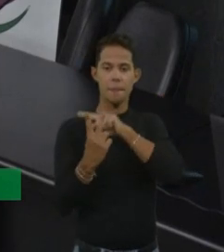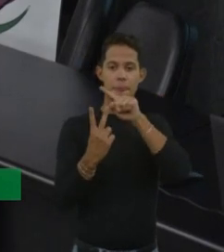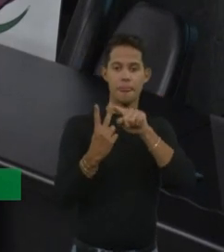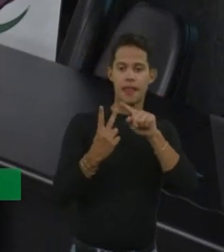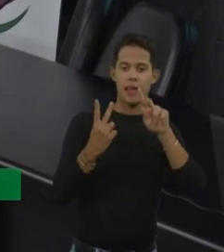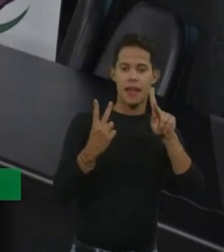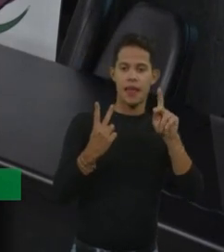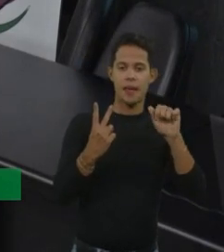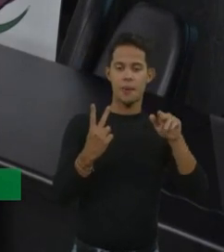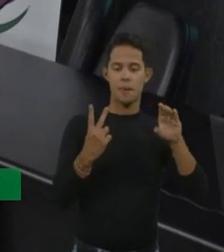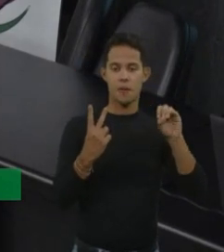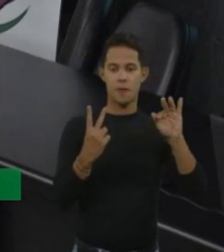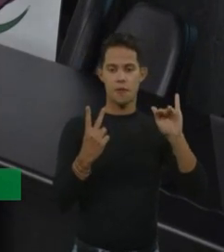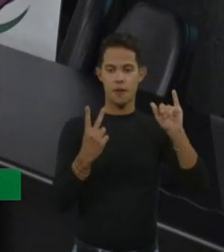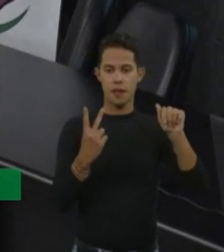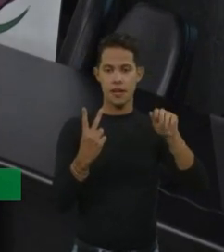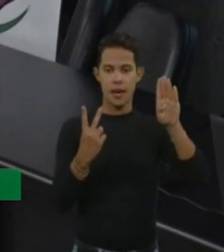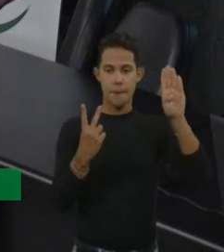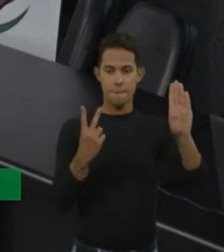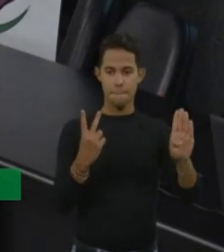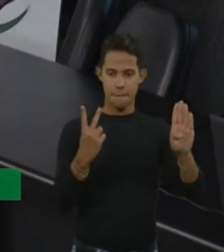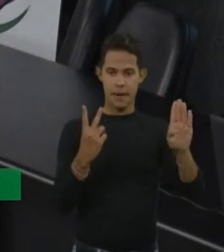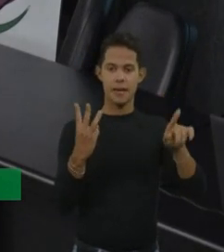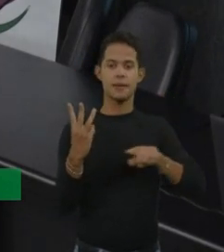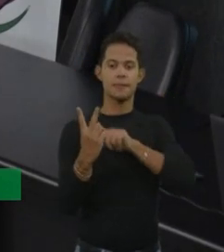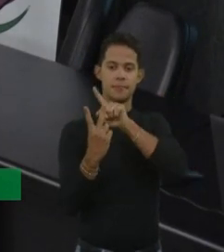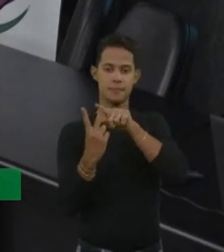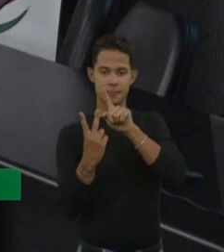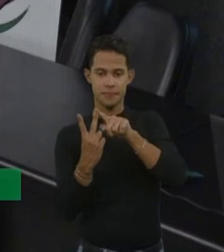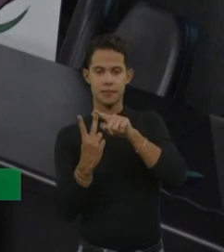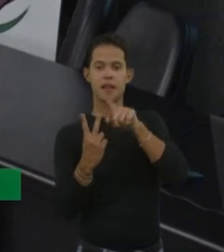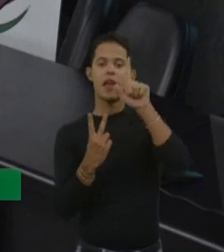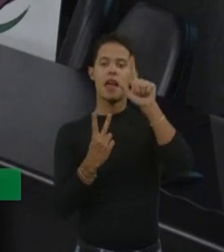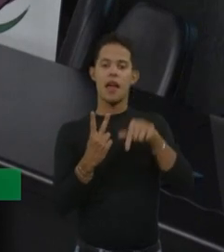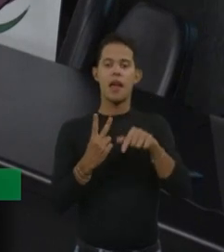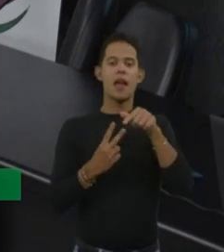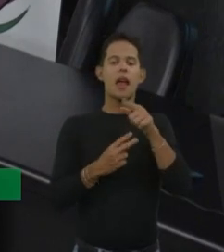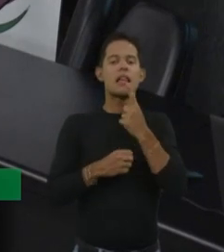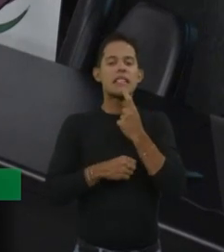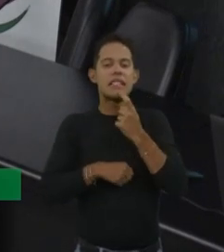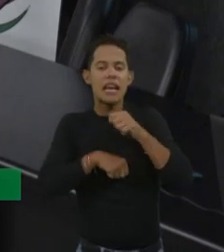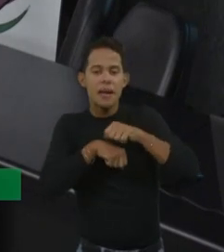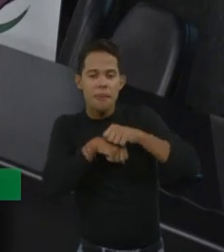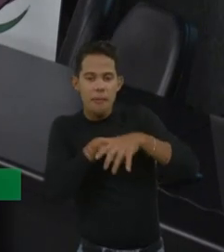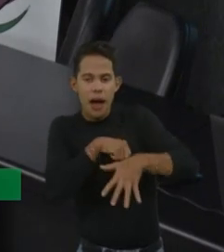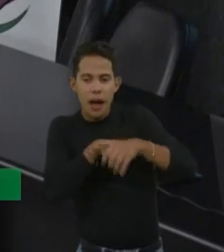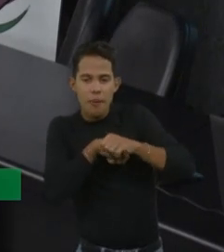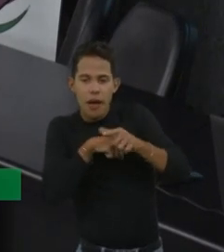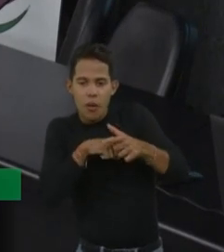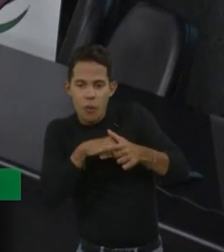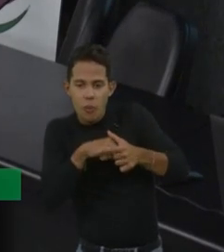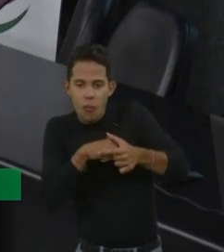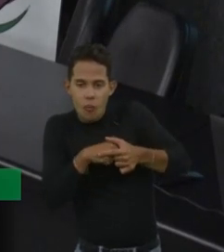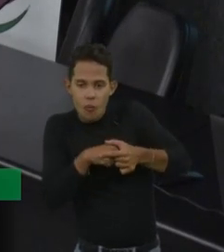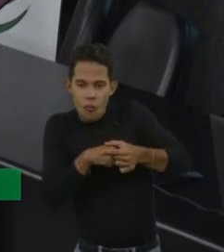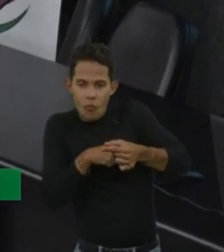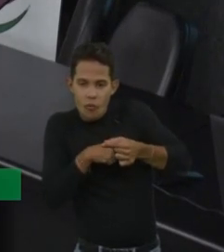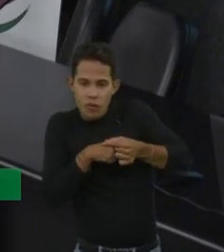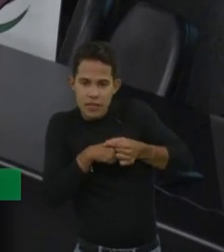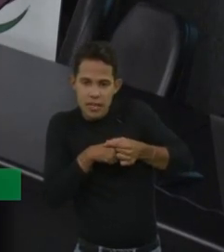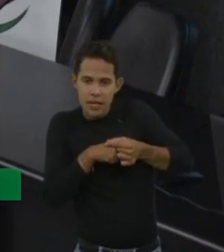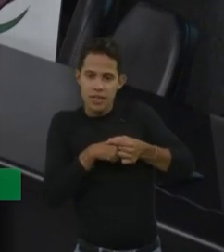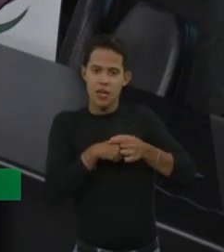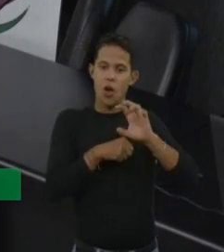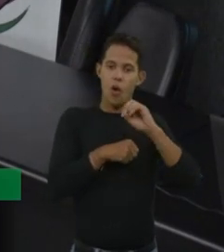proteínas de coagulação, que são responsáveis por estancar, para formar um coágulo quando a gente se machuca, cai, quando tem